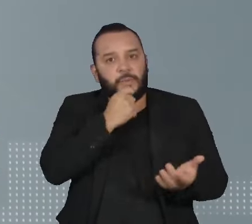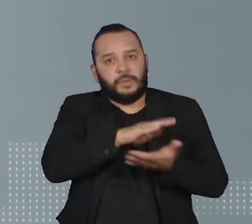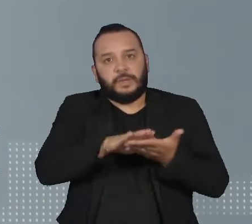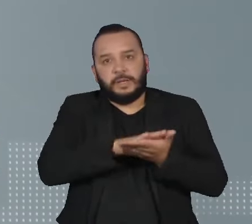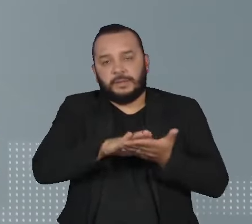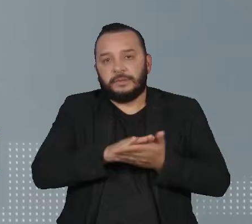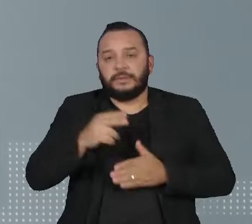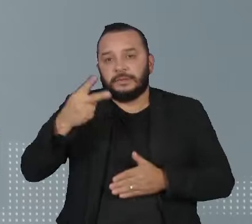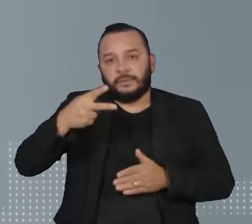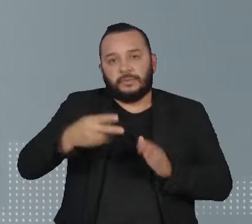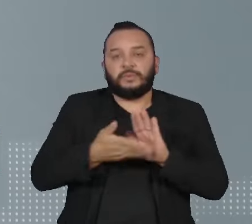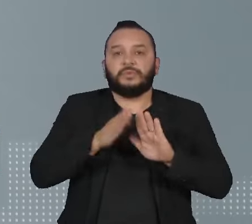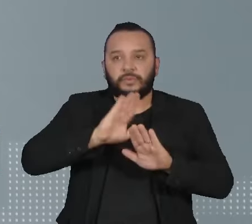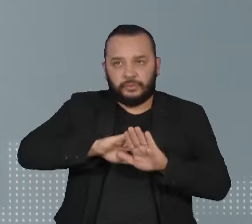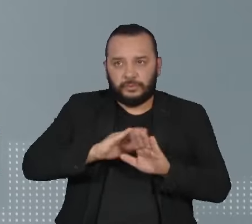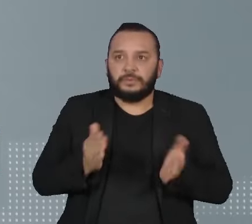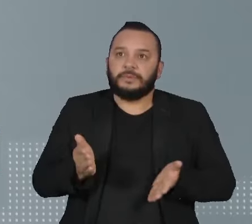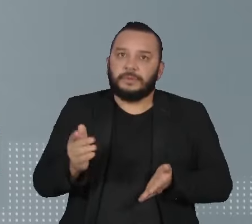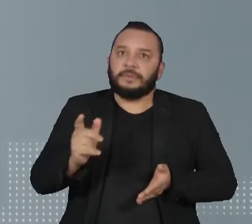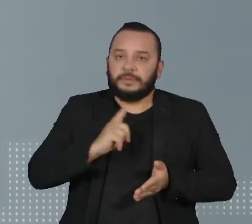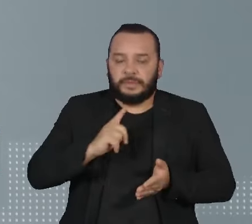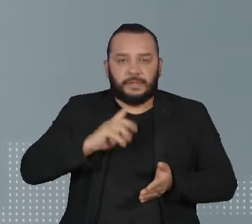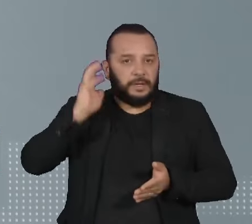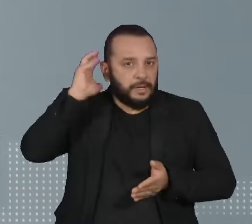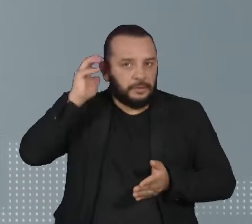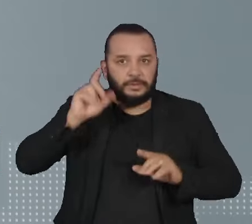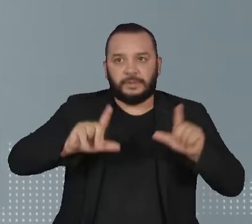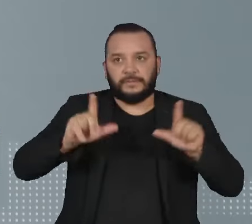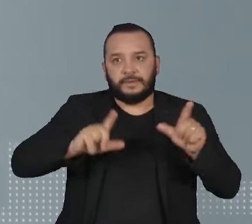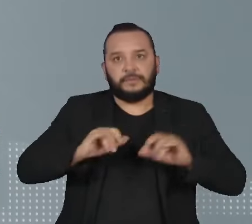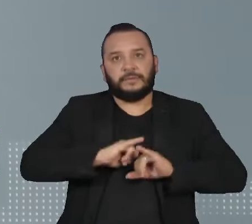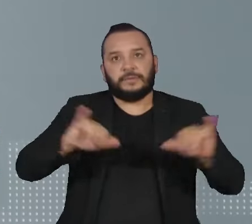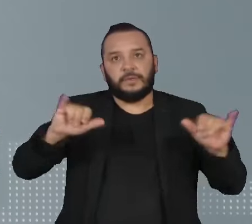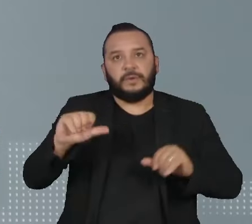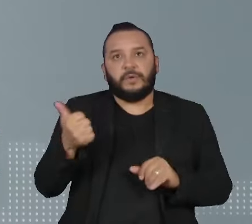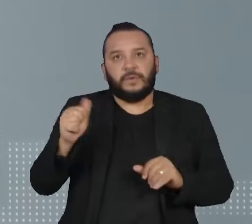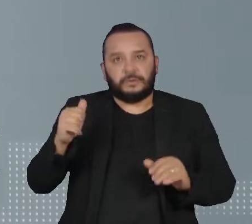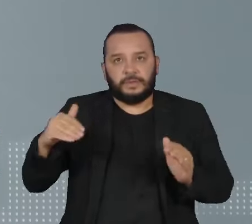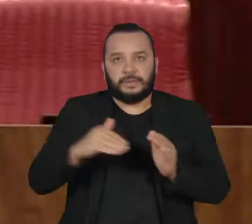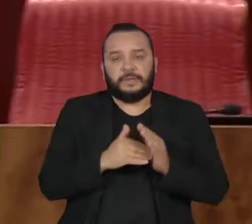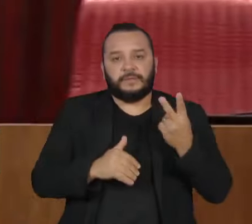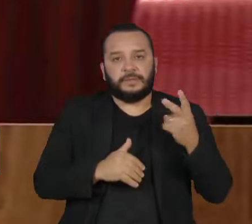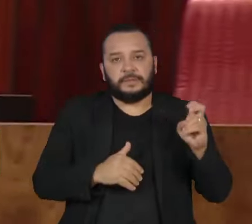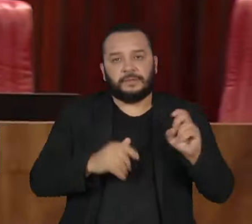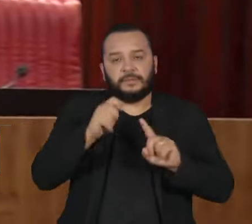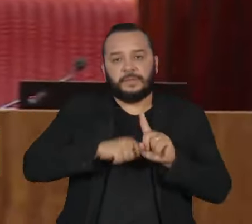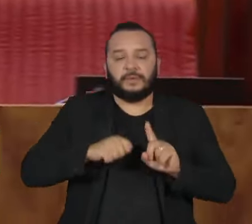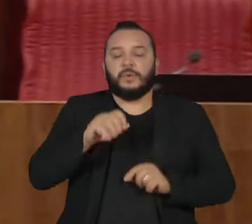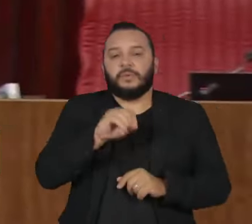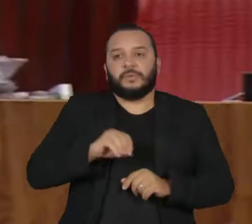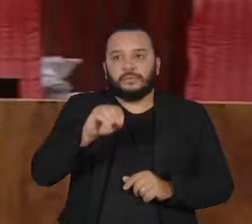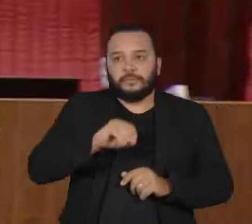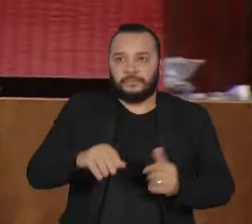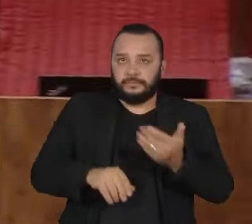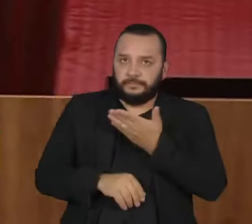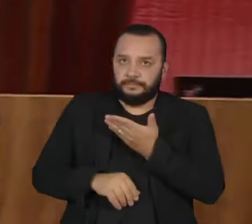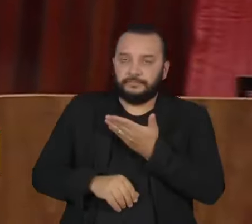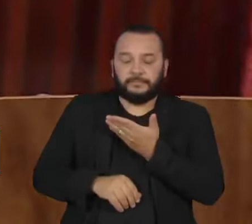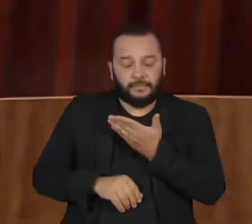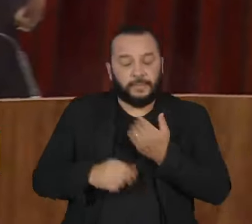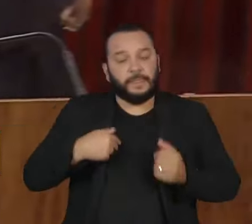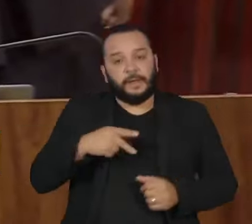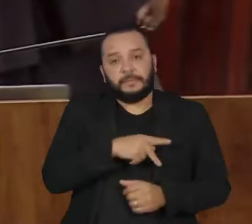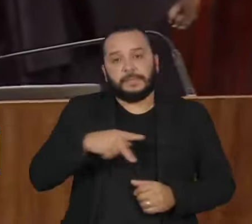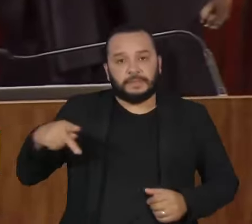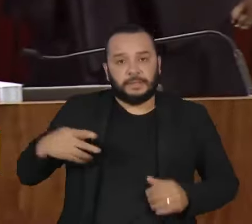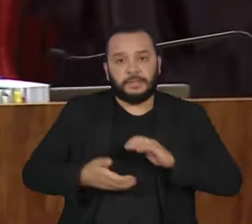turno, a propaganda no rádio e na TV será entre 11 e 25 de outubro. A presidente do Tribunal Superior